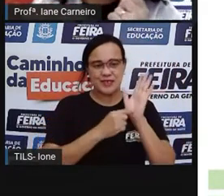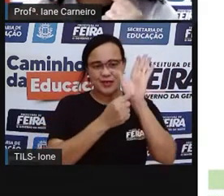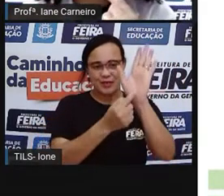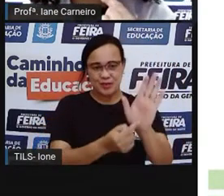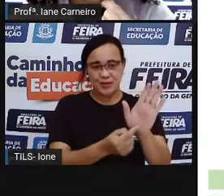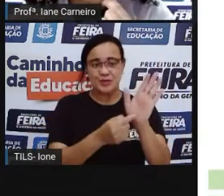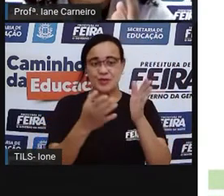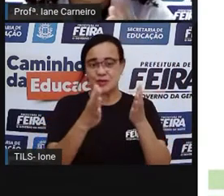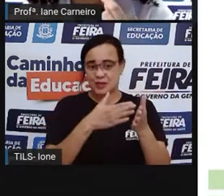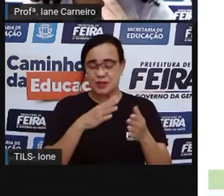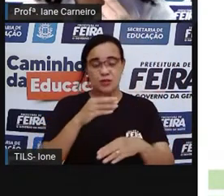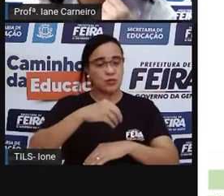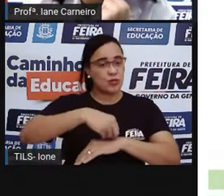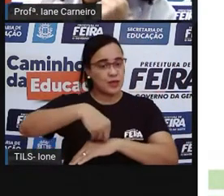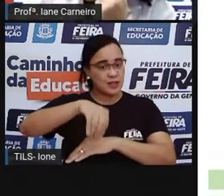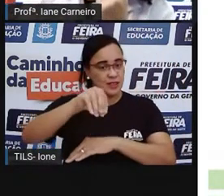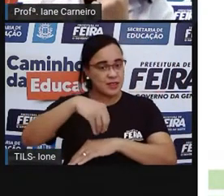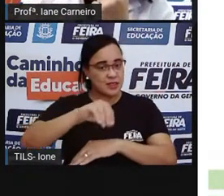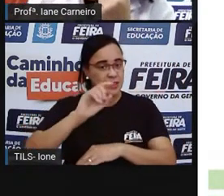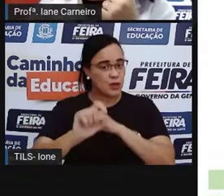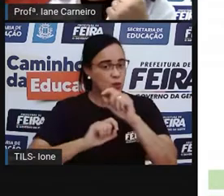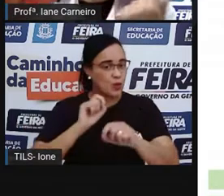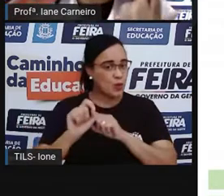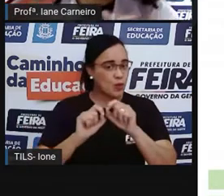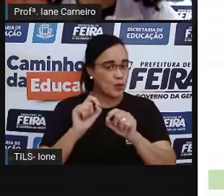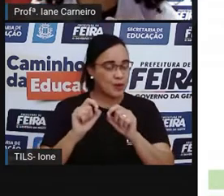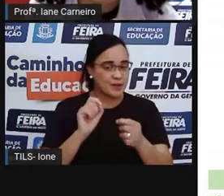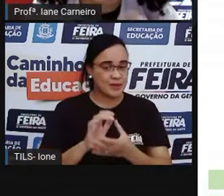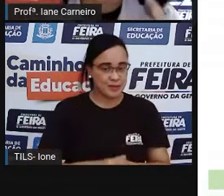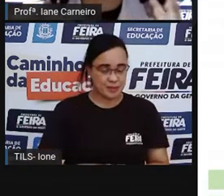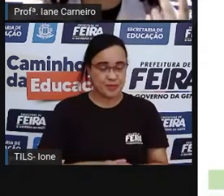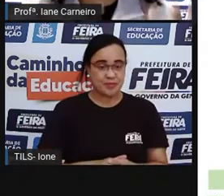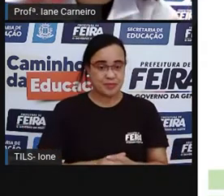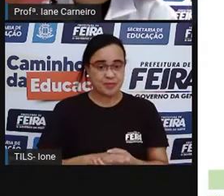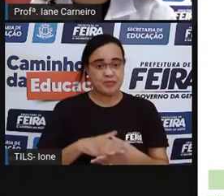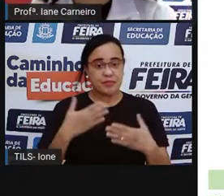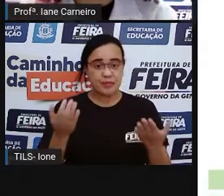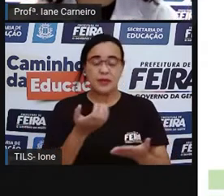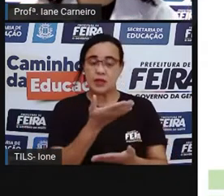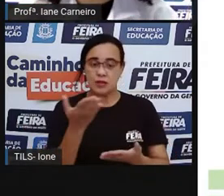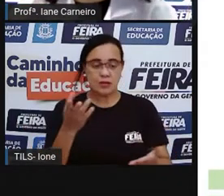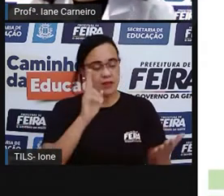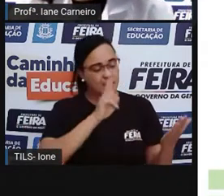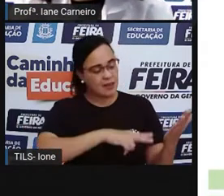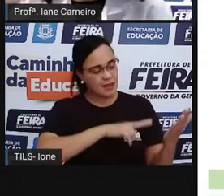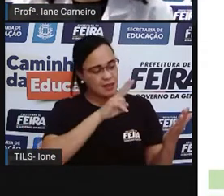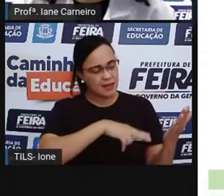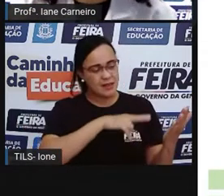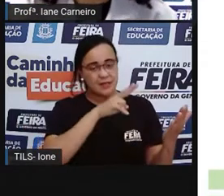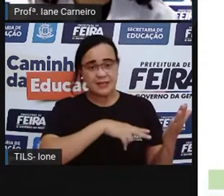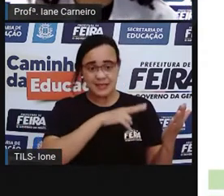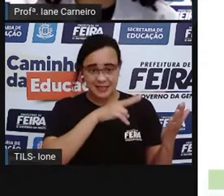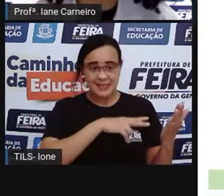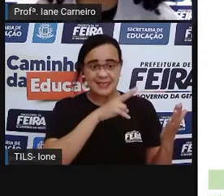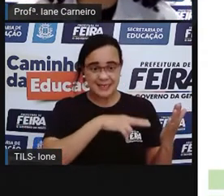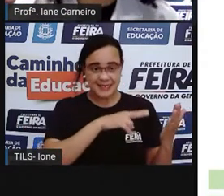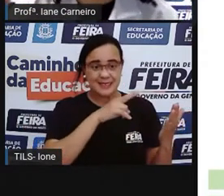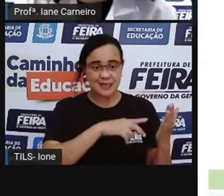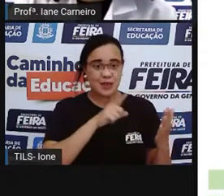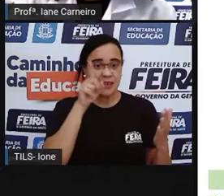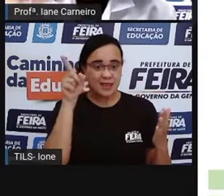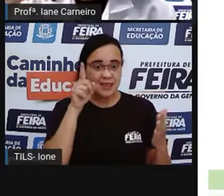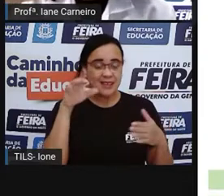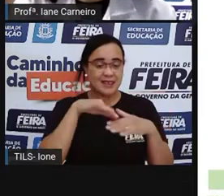E aí uma dica que a Pro tem pra dar pra vocês. Quando vocês forem ler um livro, né? Quando vocês forem lá na